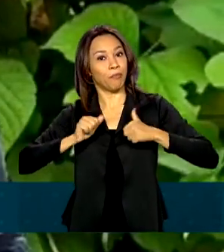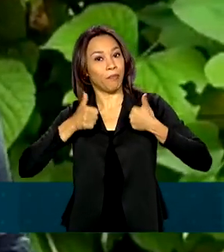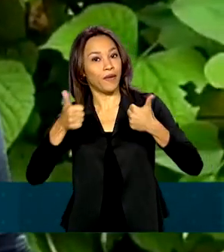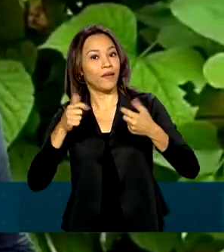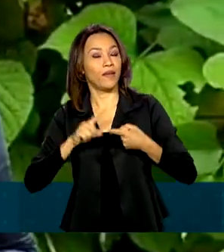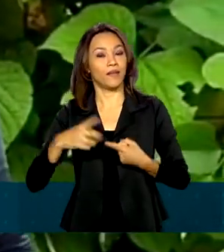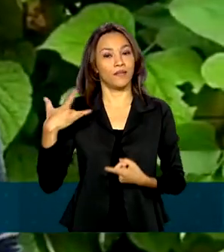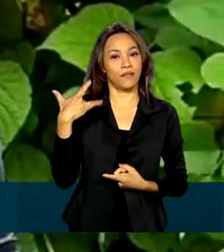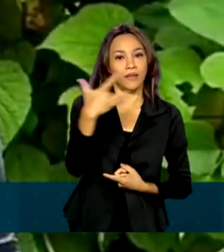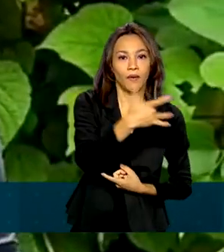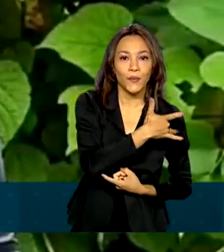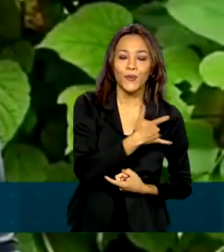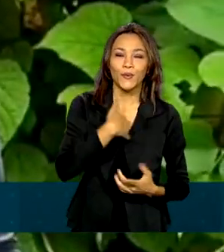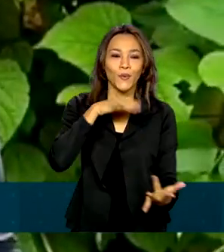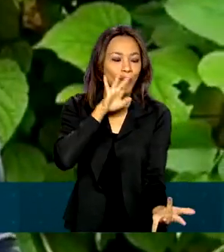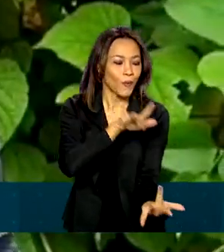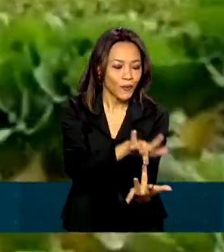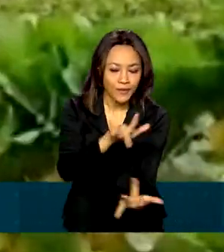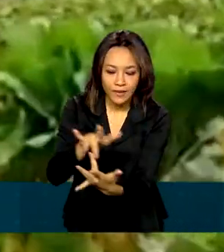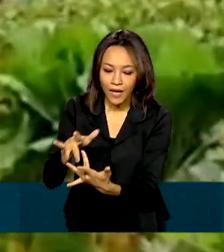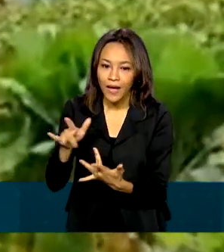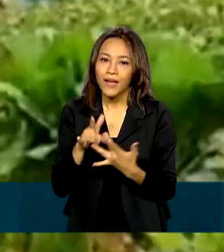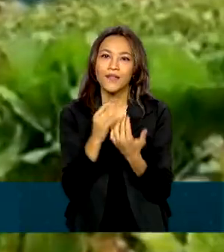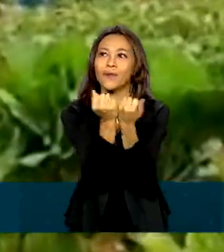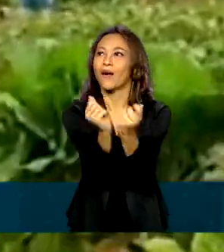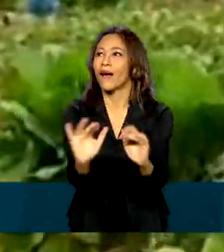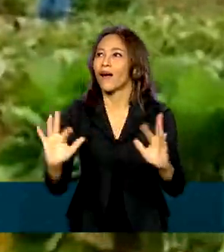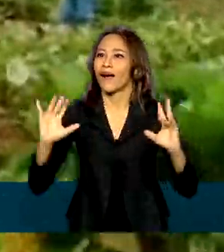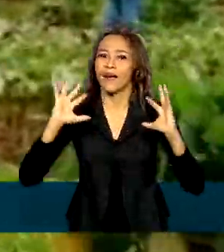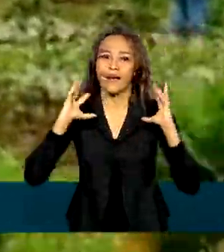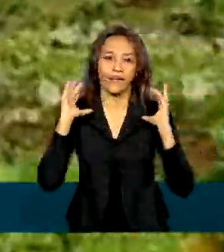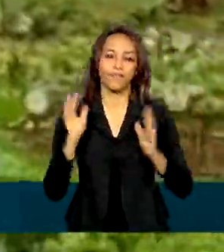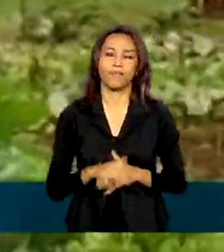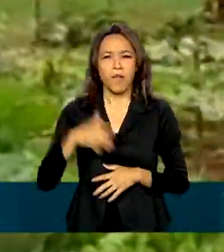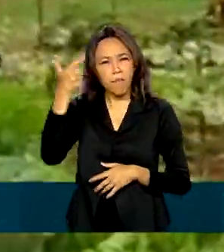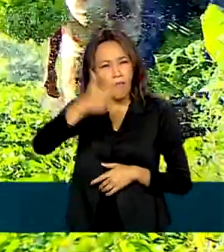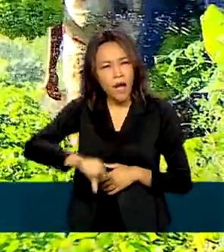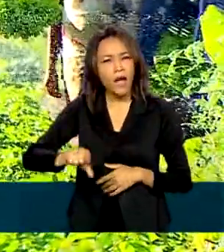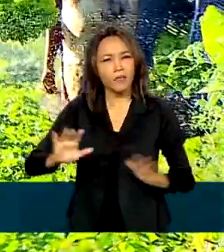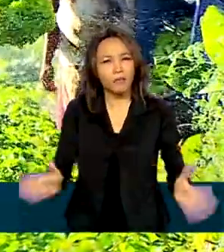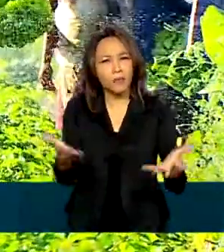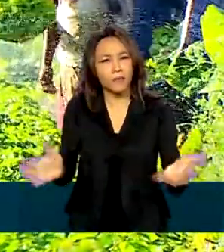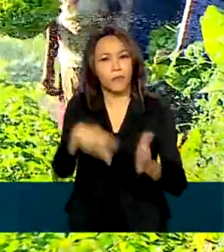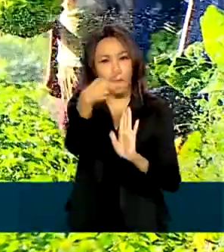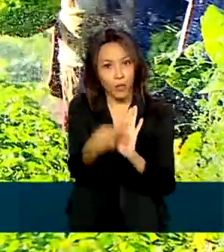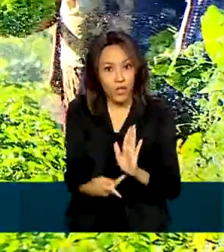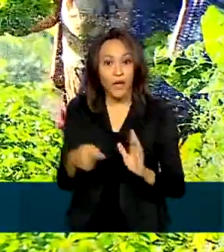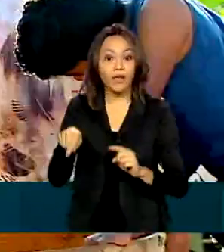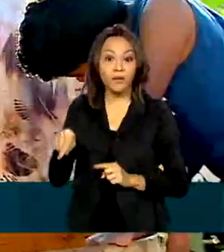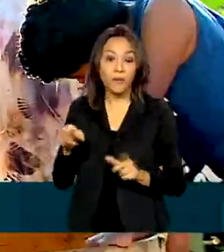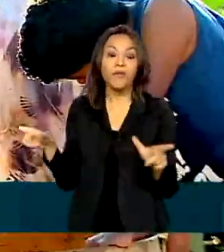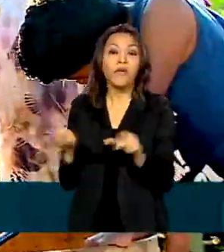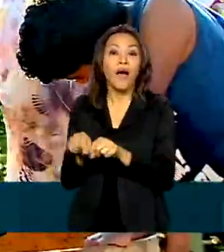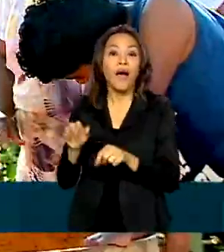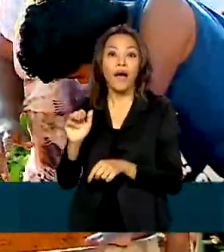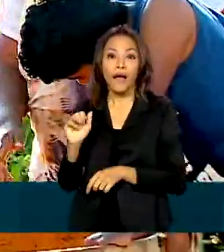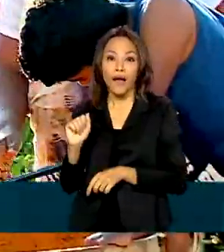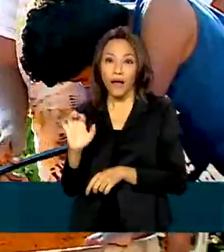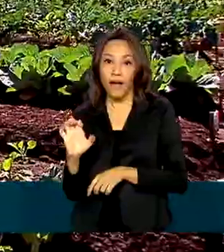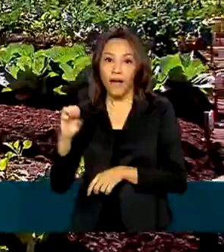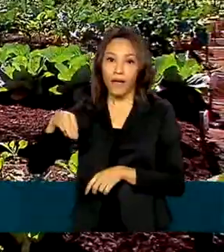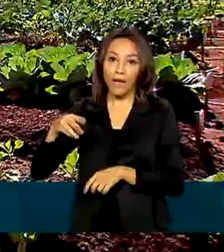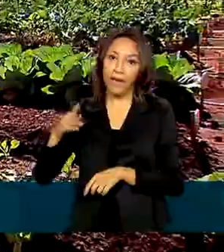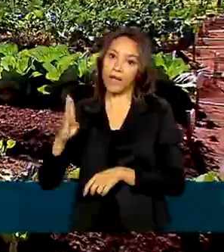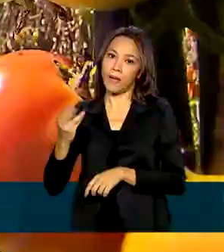da saúde, da conexão com a natureza. Para incentivar mais projetos como esse, a Embrapa Hortaliças oferece cursos de